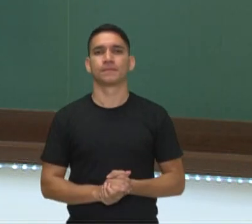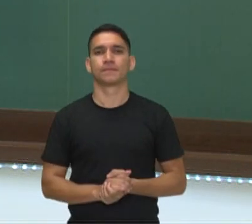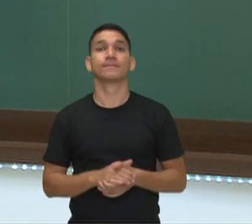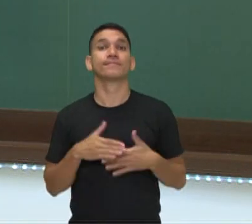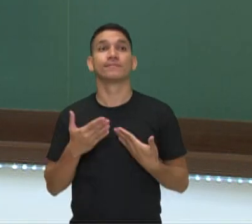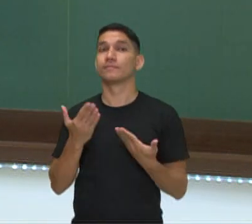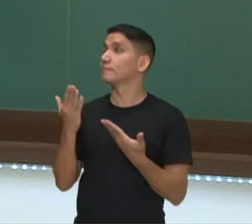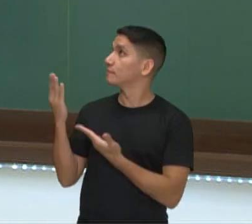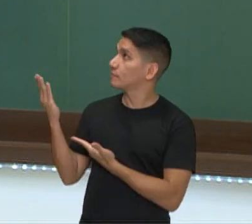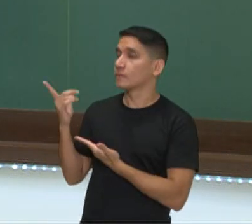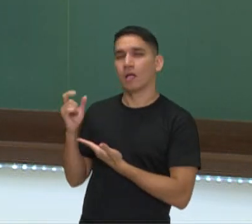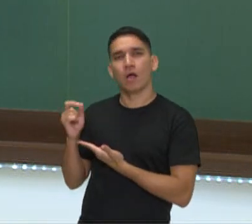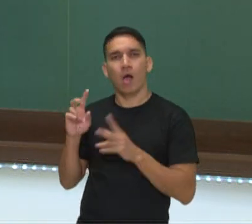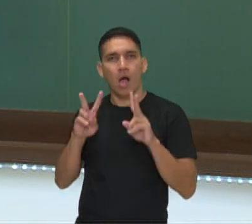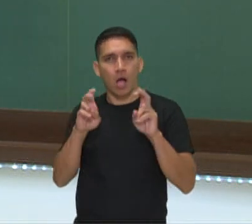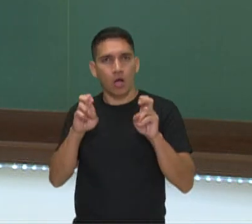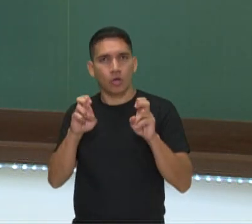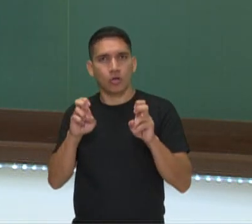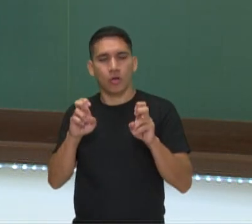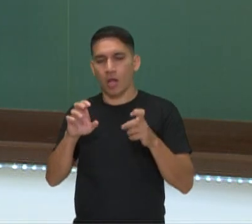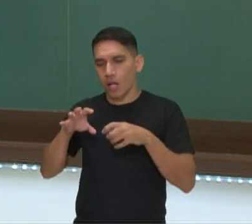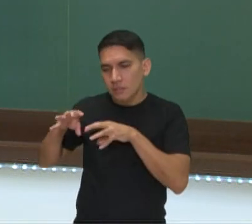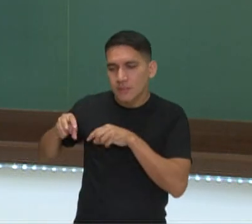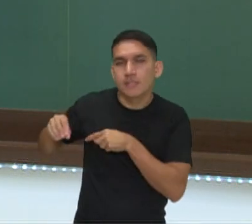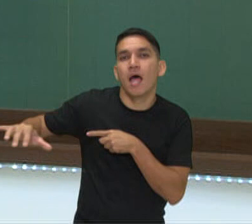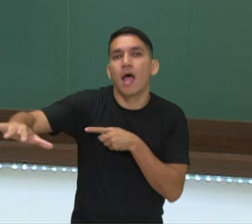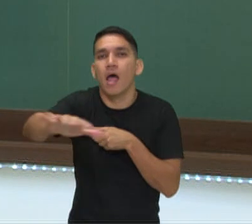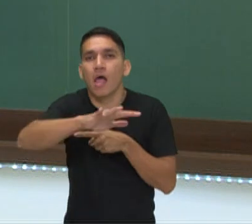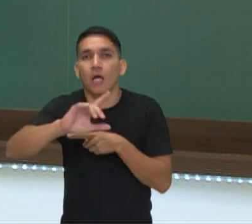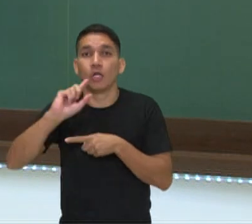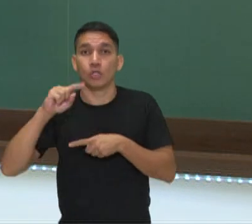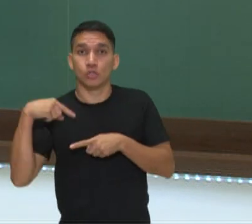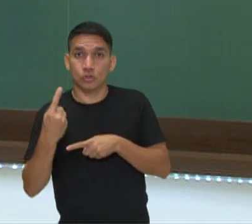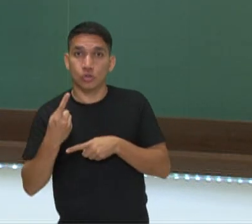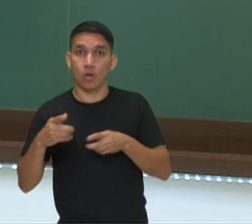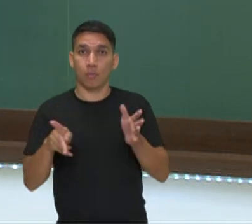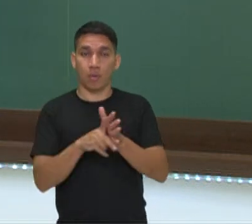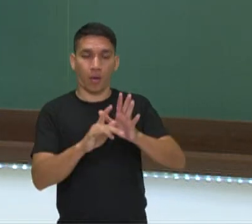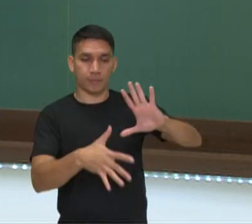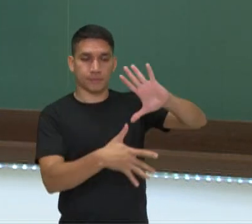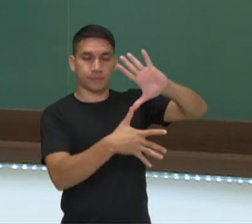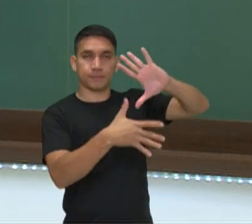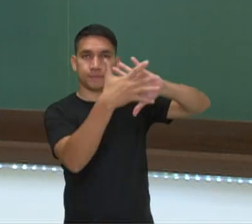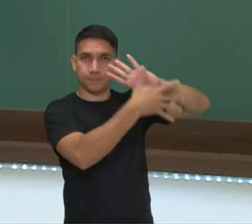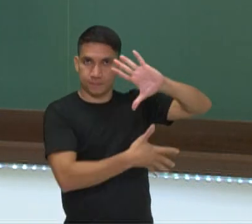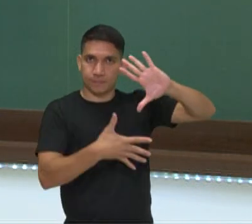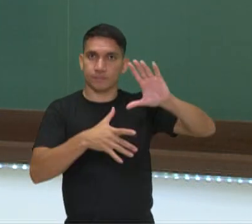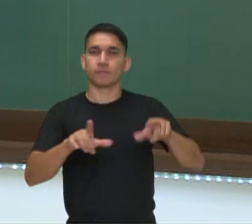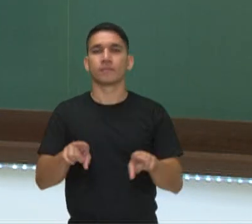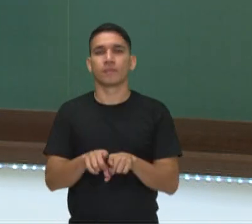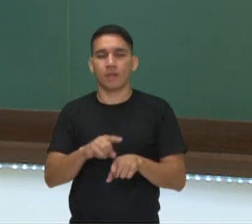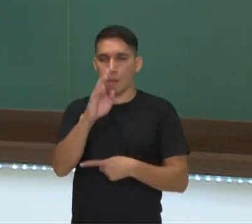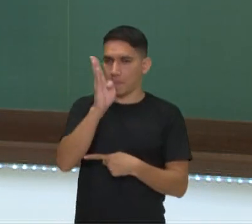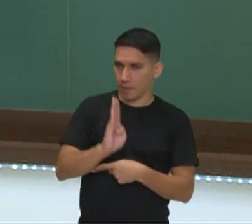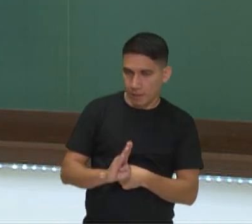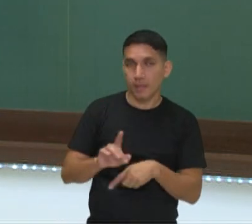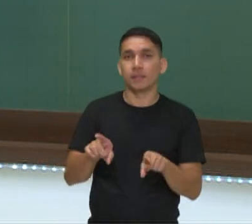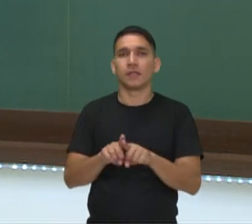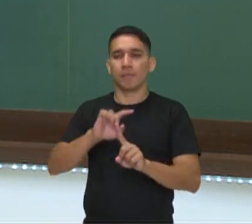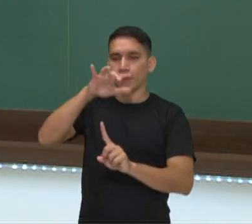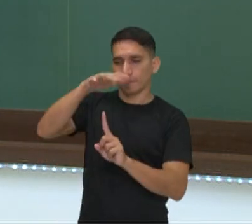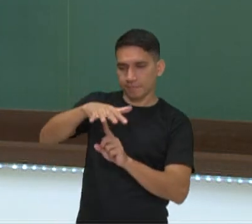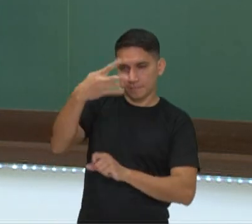E aí, entra nessa questão de território, nós, no território americano, território brasileiro, território